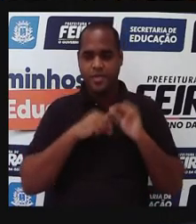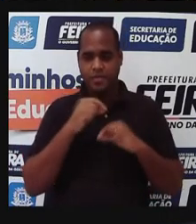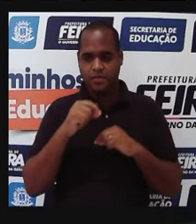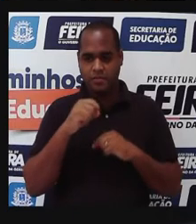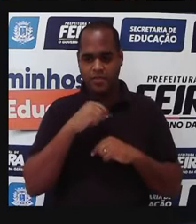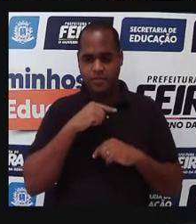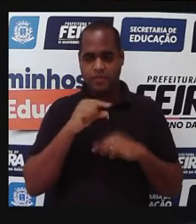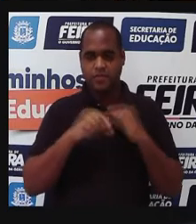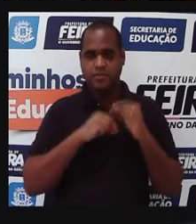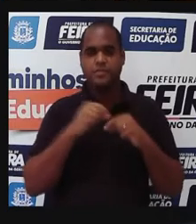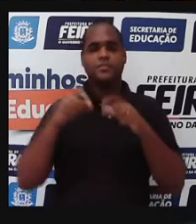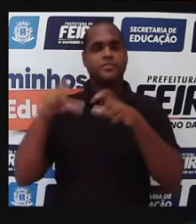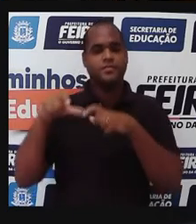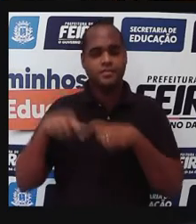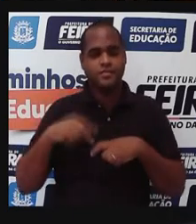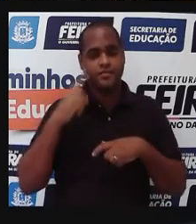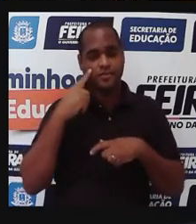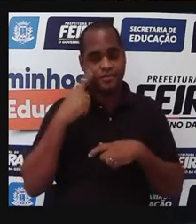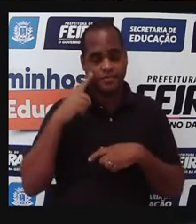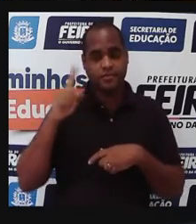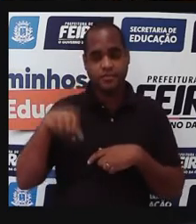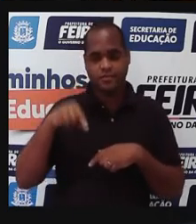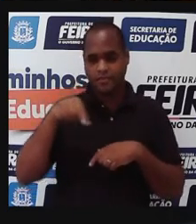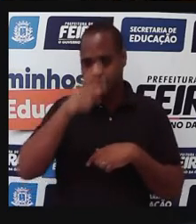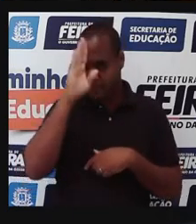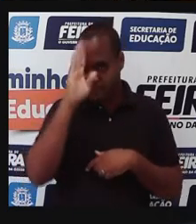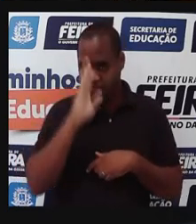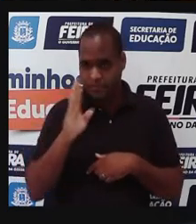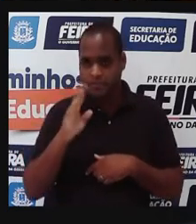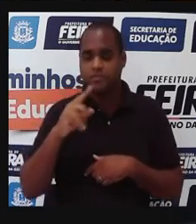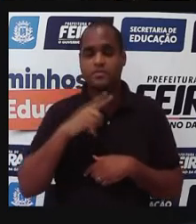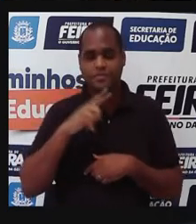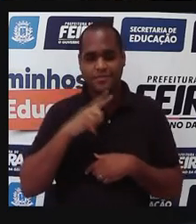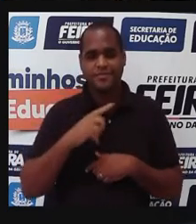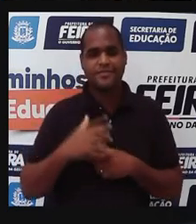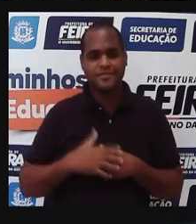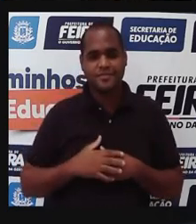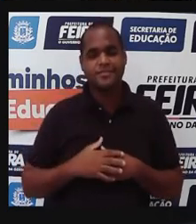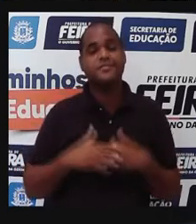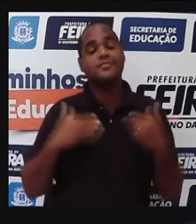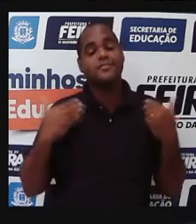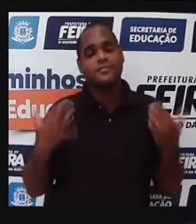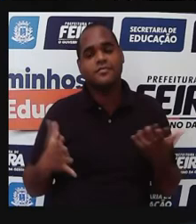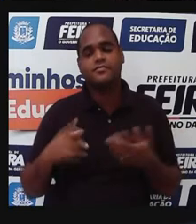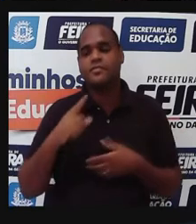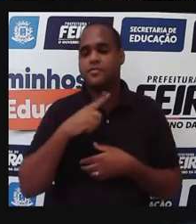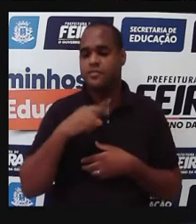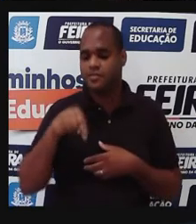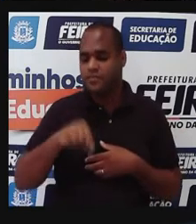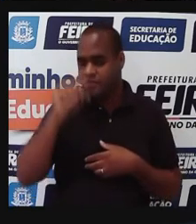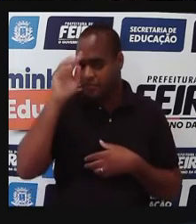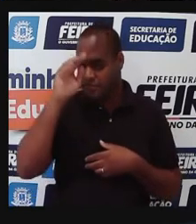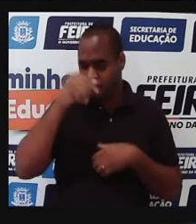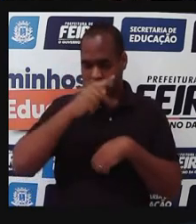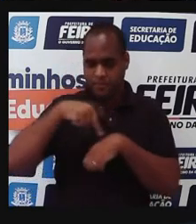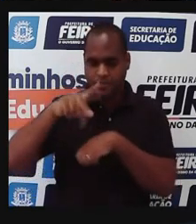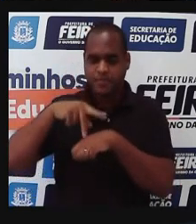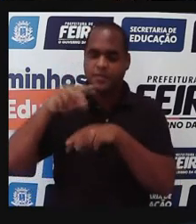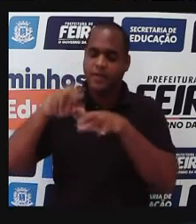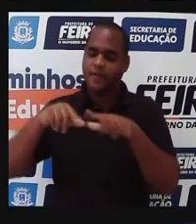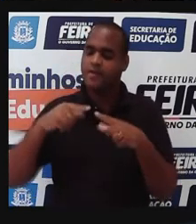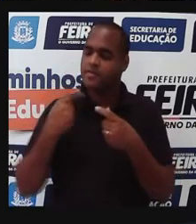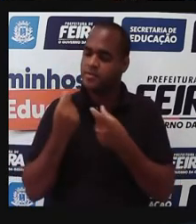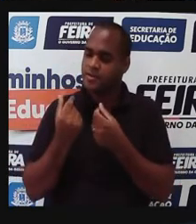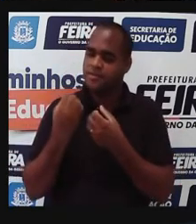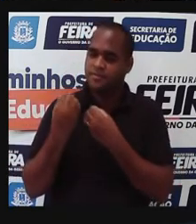câncer e capricórnio, como, por exemplo, nós aqui no Brasil, certo? E aí, como somos países com menos